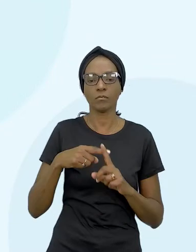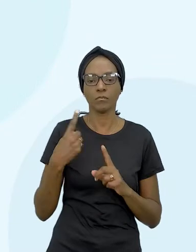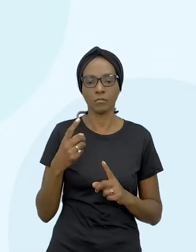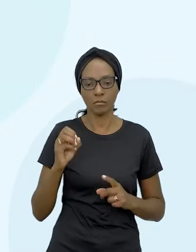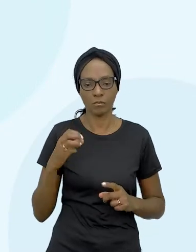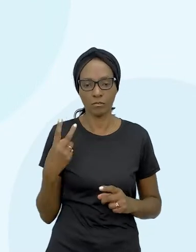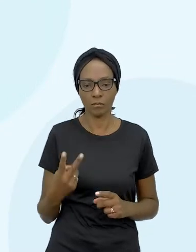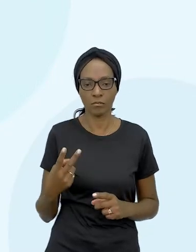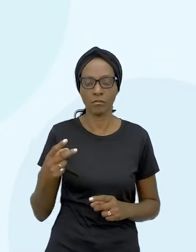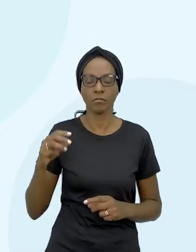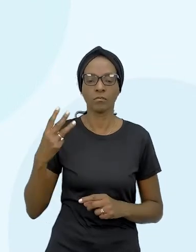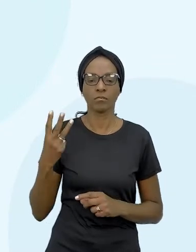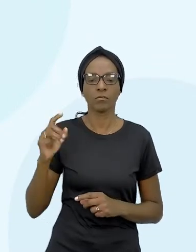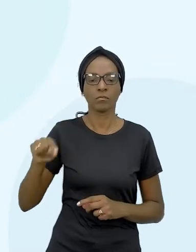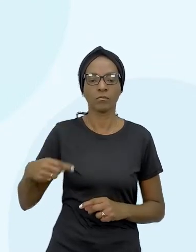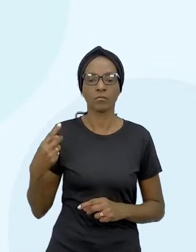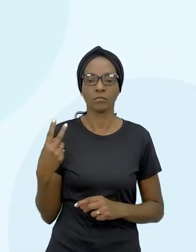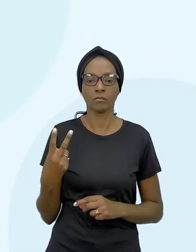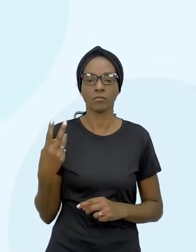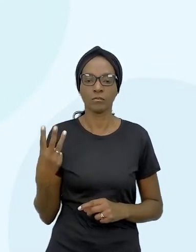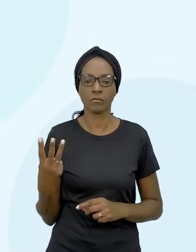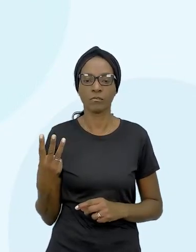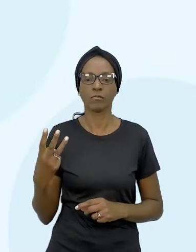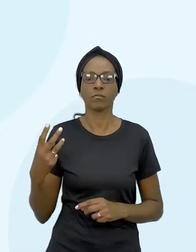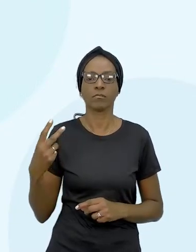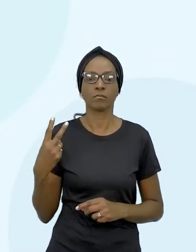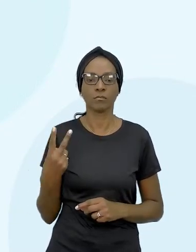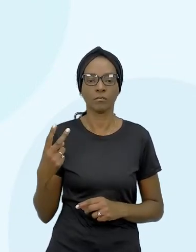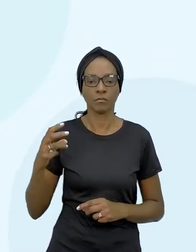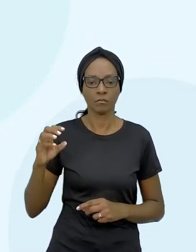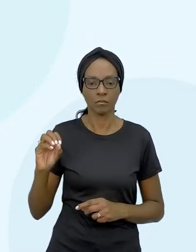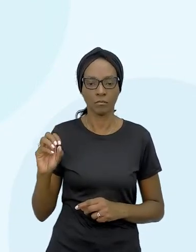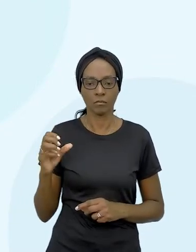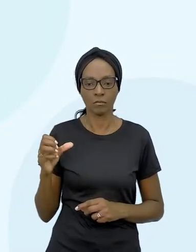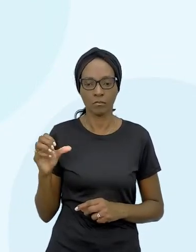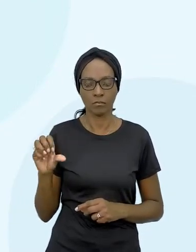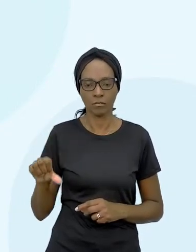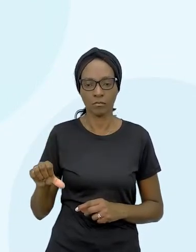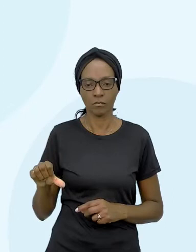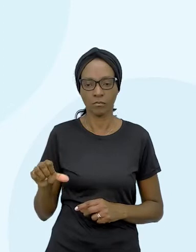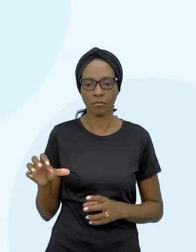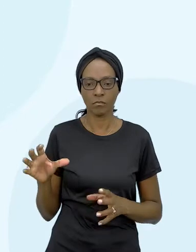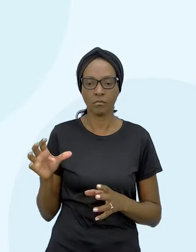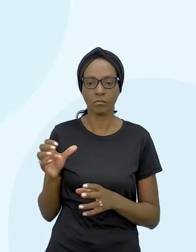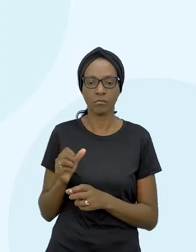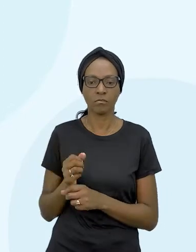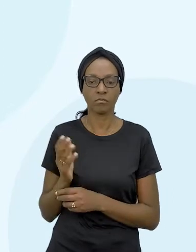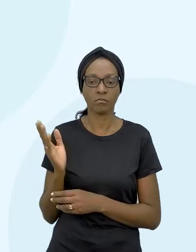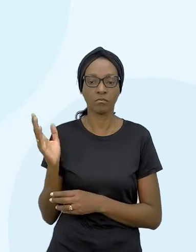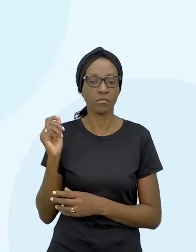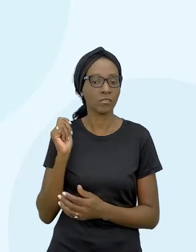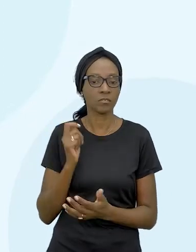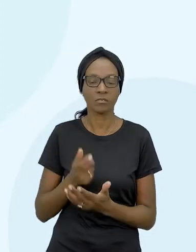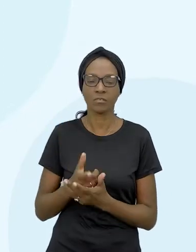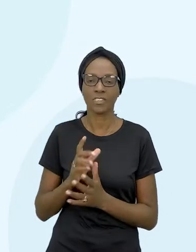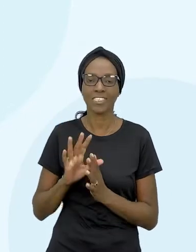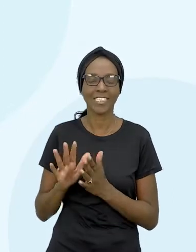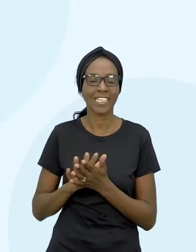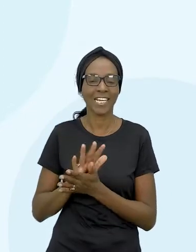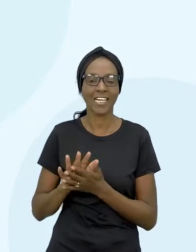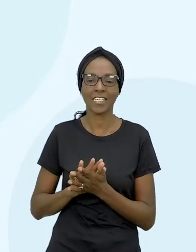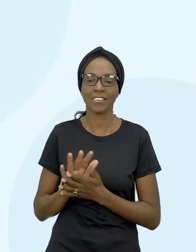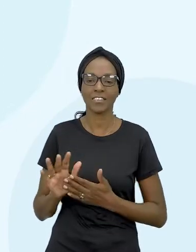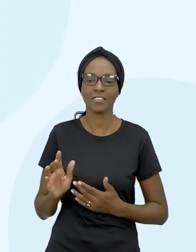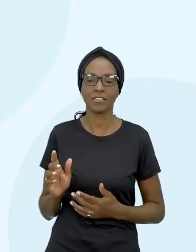e 209. Nossa fatura sem gastar nada. Então, no mês